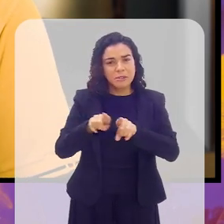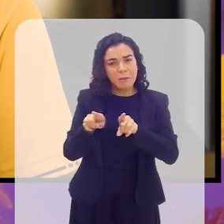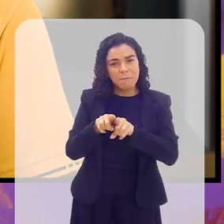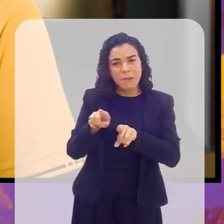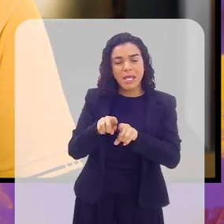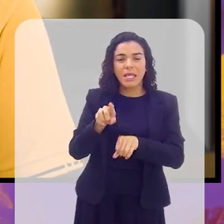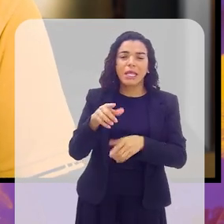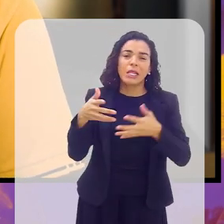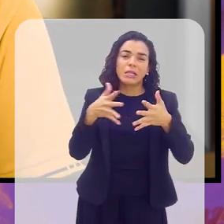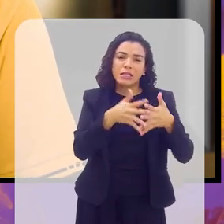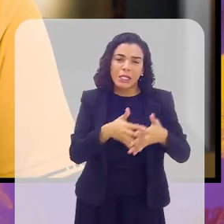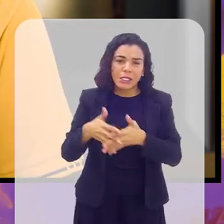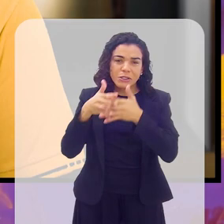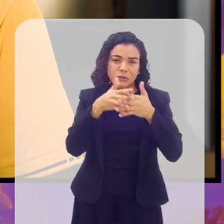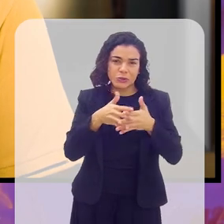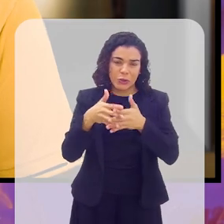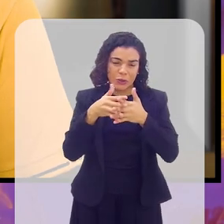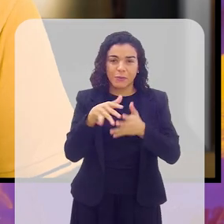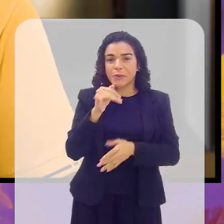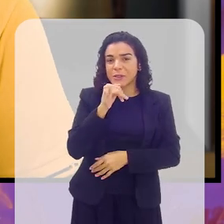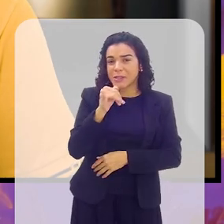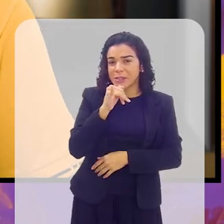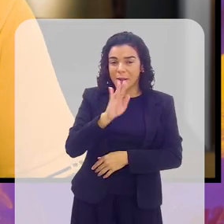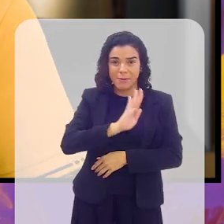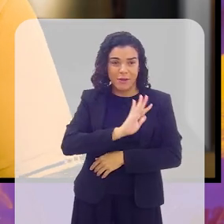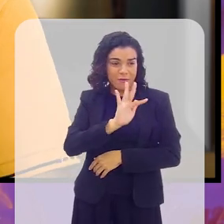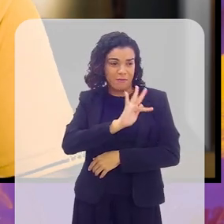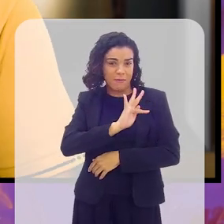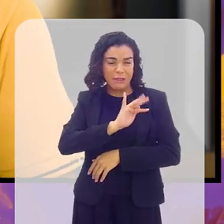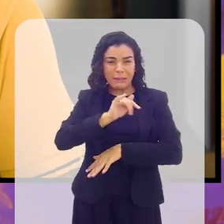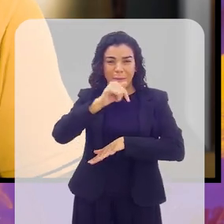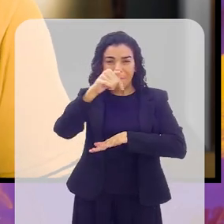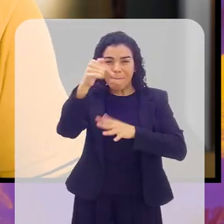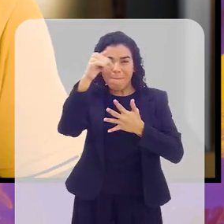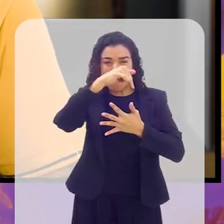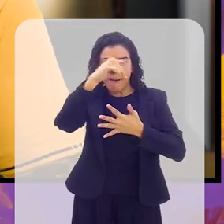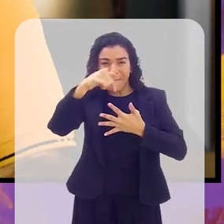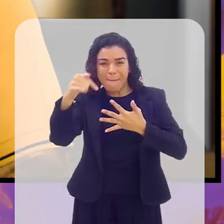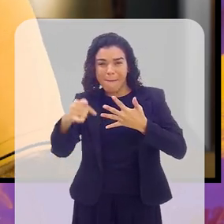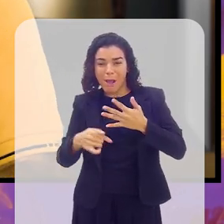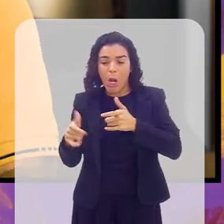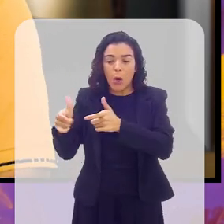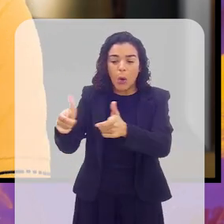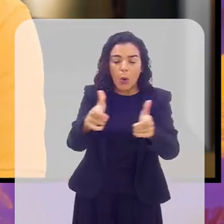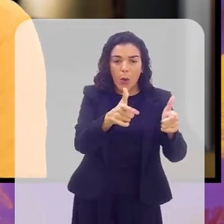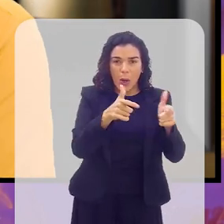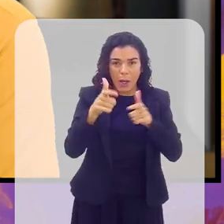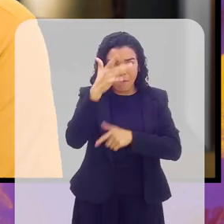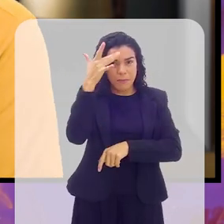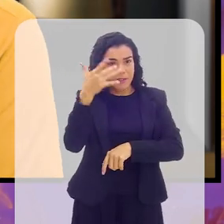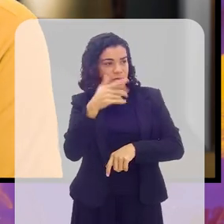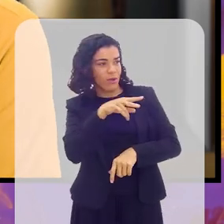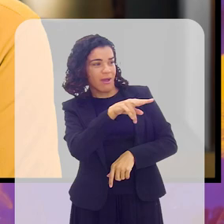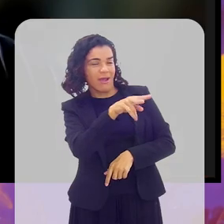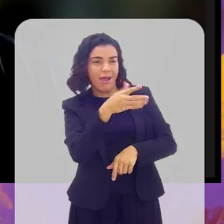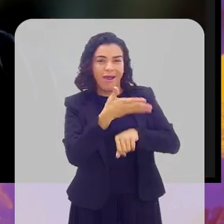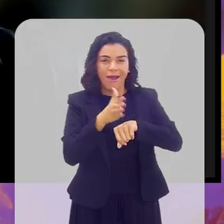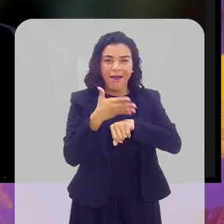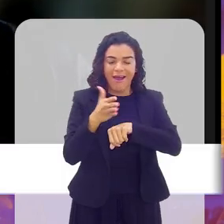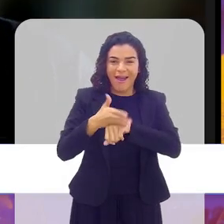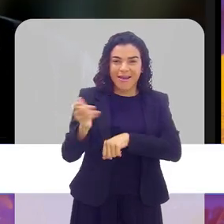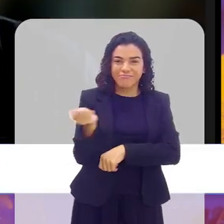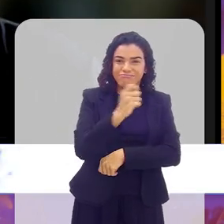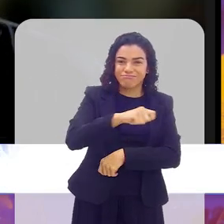serrana, como em Teresópolis, no Clube Camari, na Baixada Fluminense, em vários locais, as pessoas praticando Beach Tênis. Com certeza.